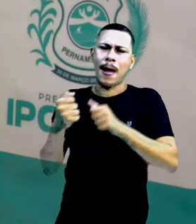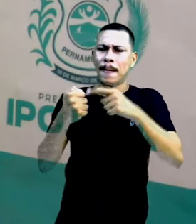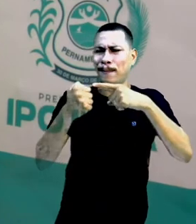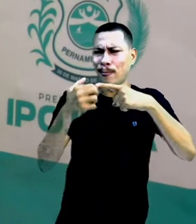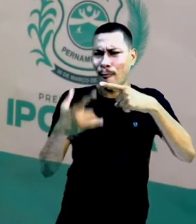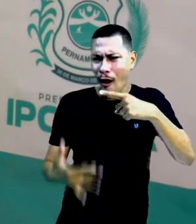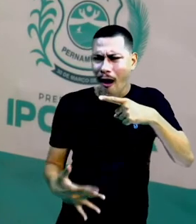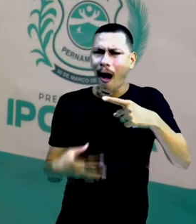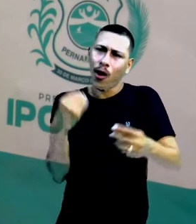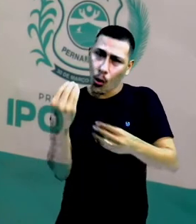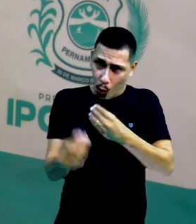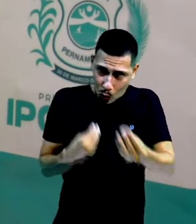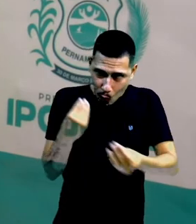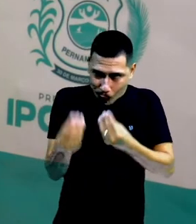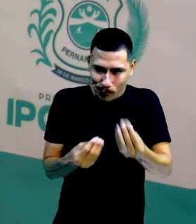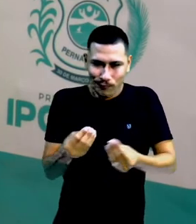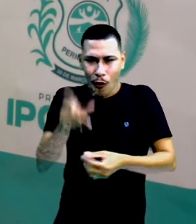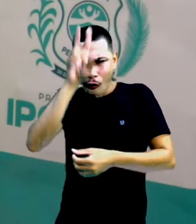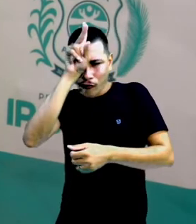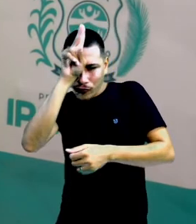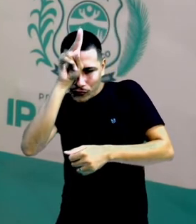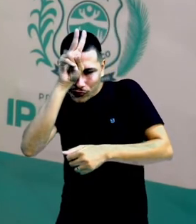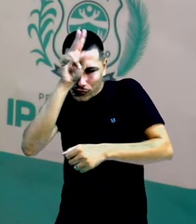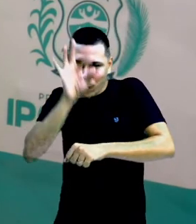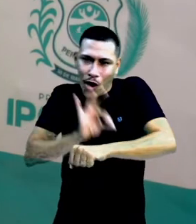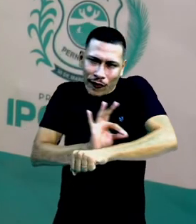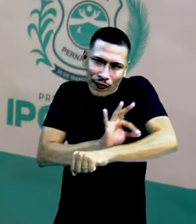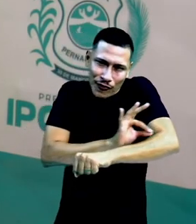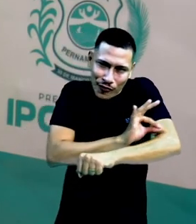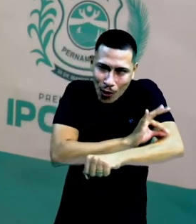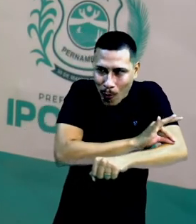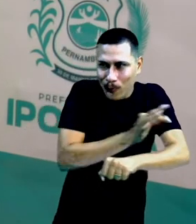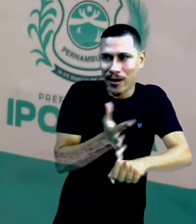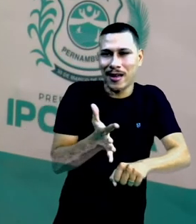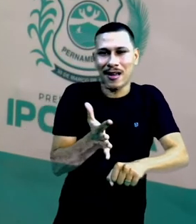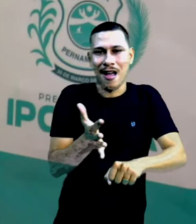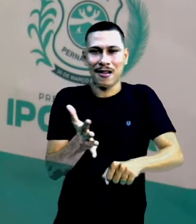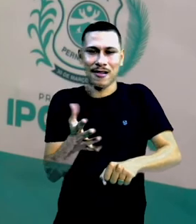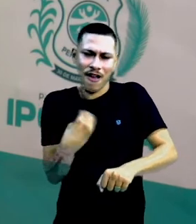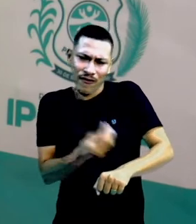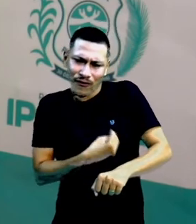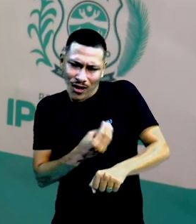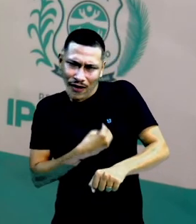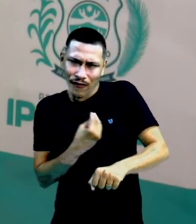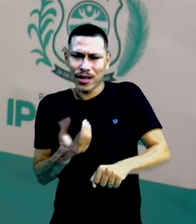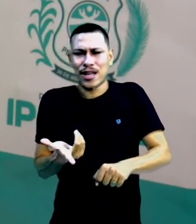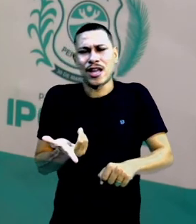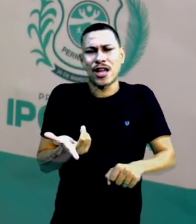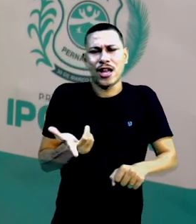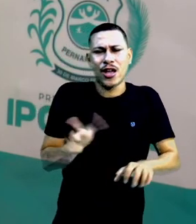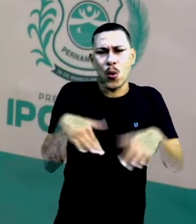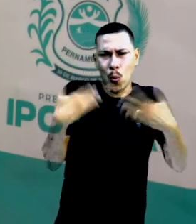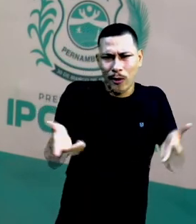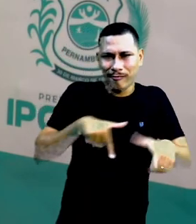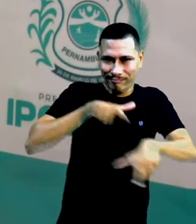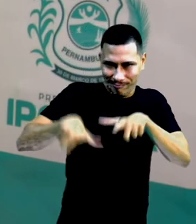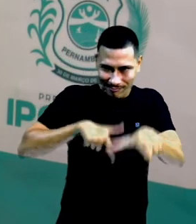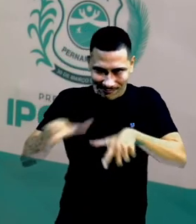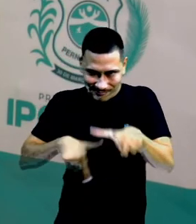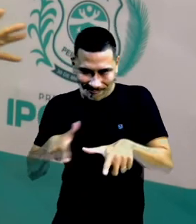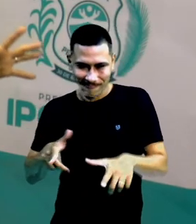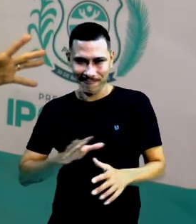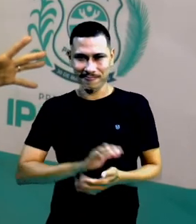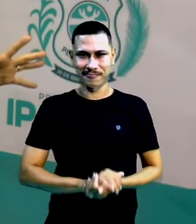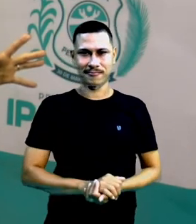se comportam quando elas estão trabalhando, carregando as comidinhas delas. Ou mesmo, ou